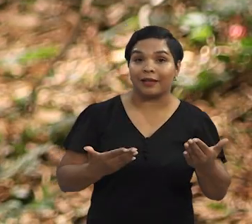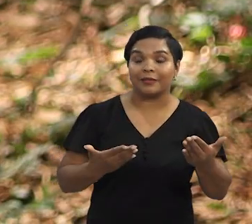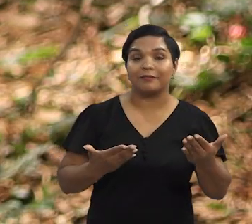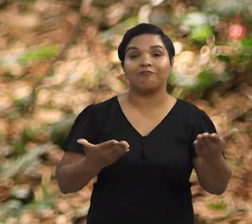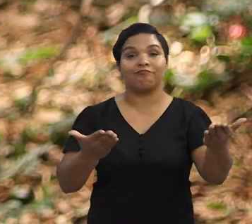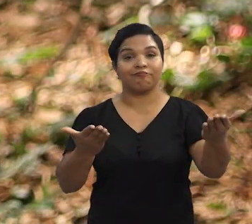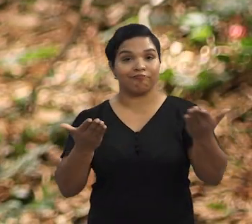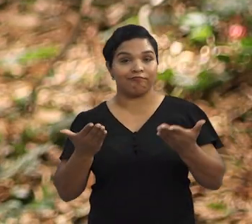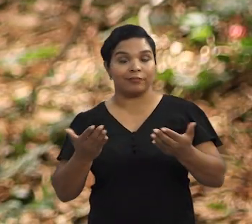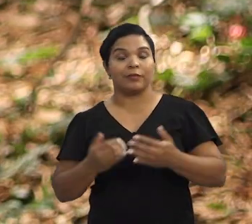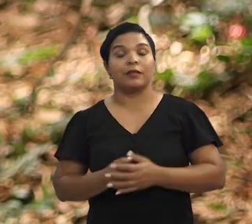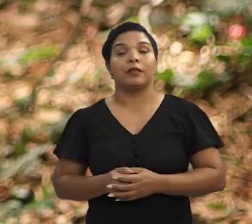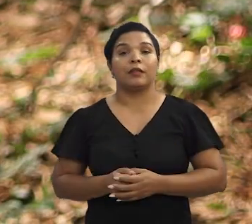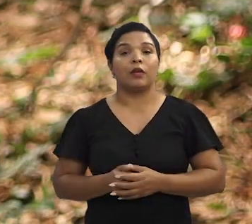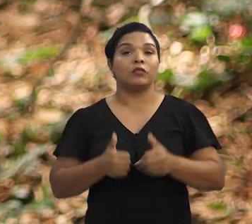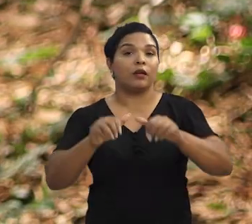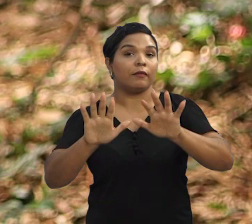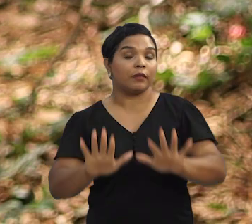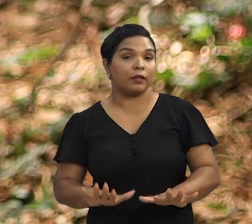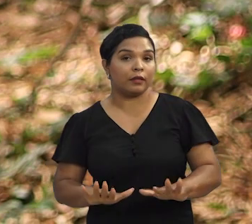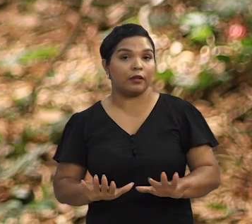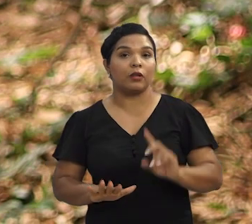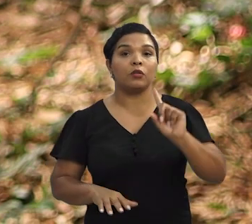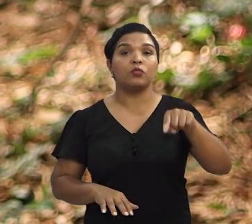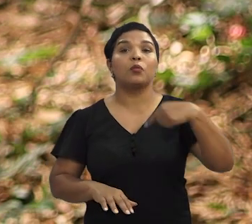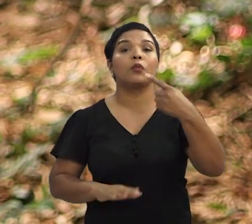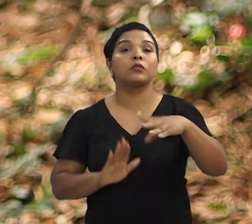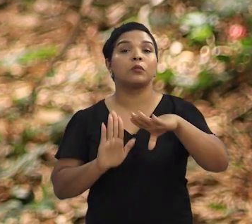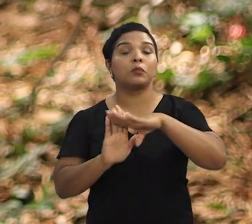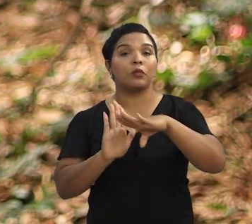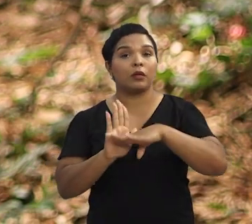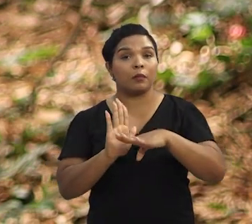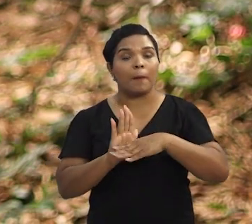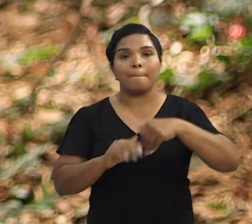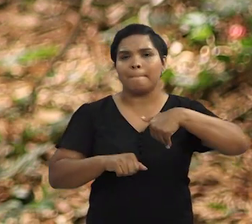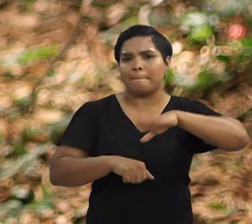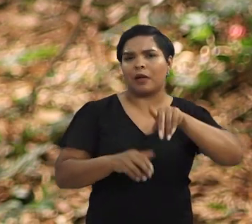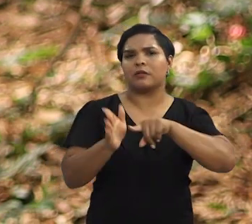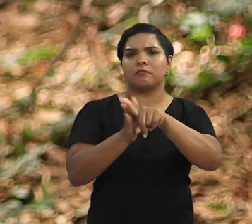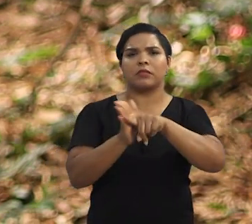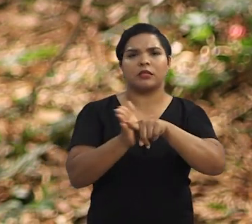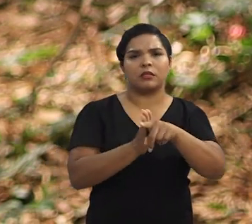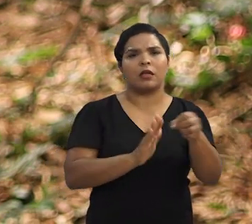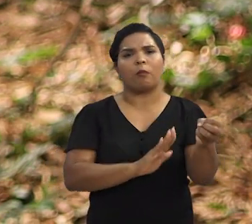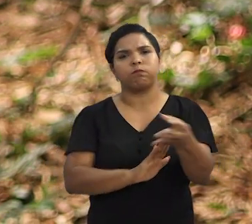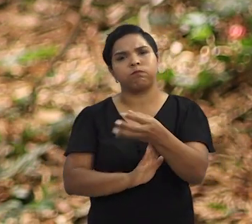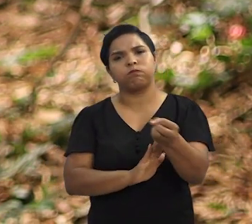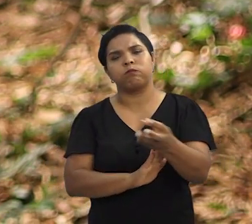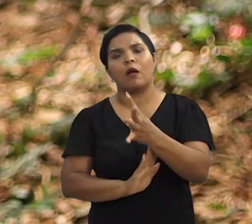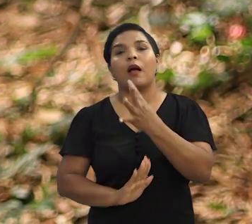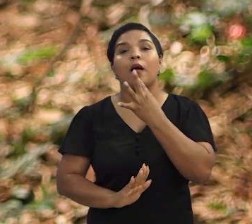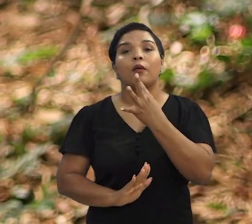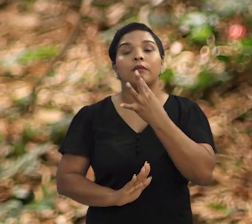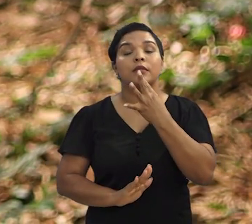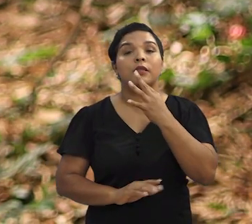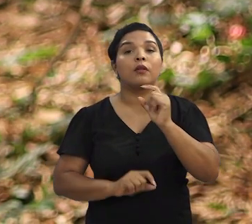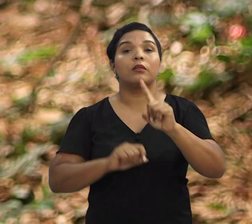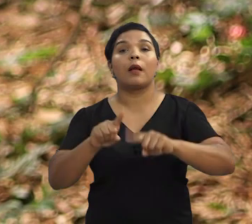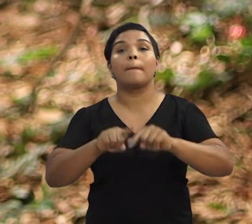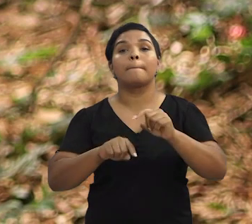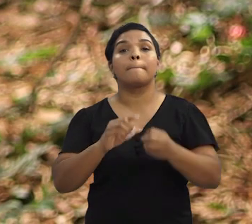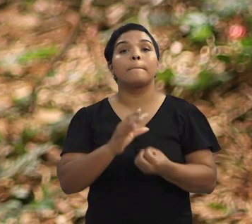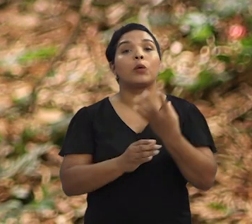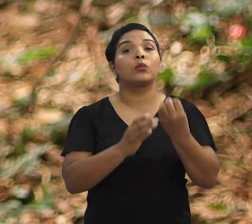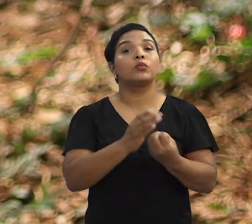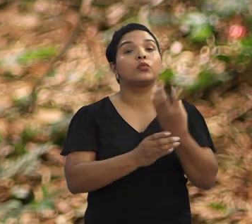Obrigado pela audiência e Universiência de hoje fica por aqui. No próximo programa traremos mais pesquisas inovadoras para a gente conhecer o que tem